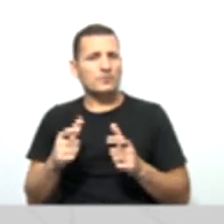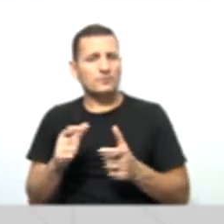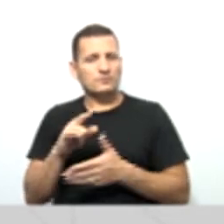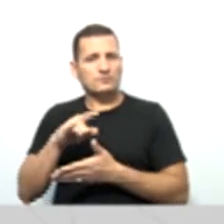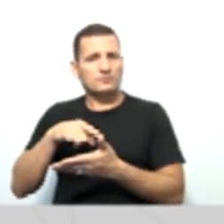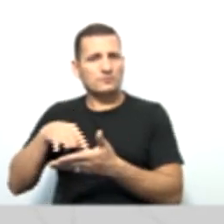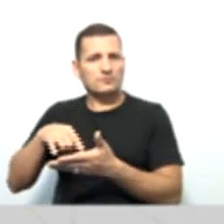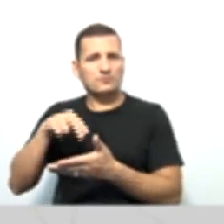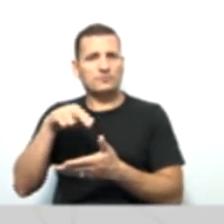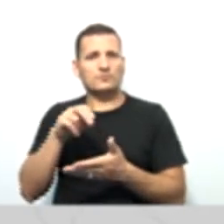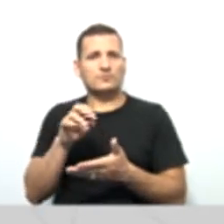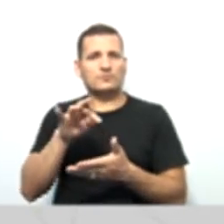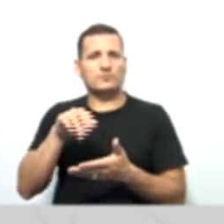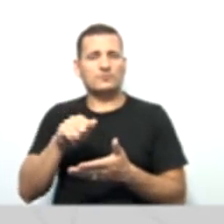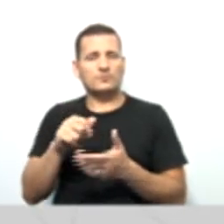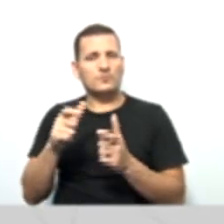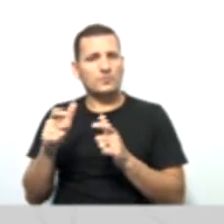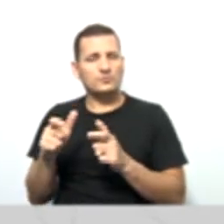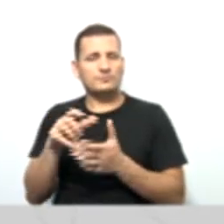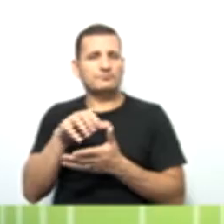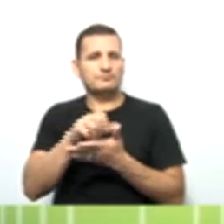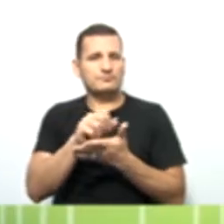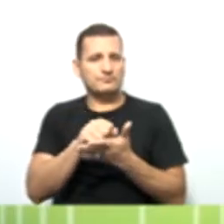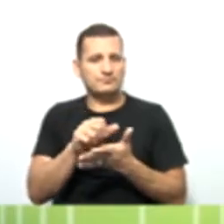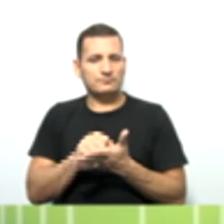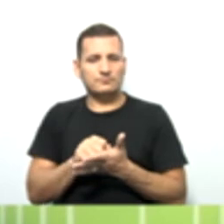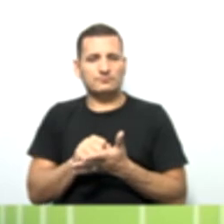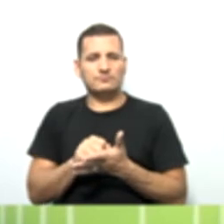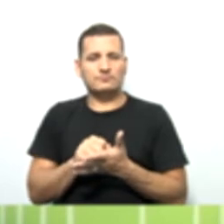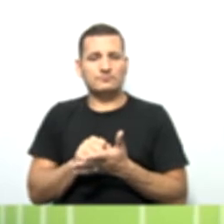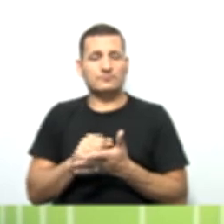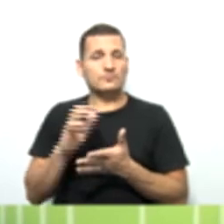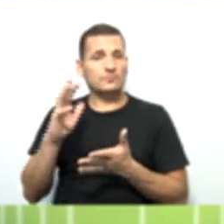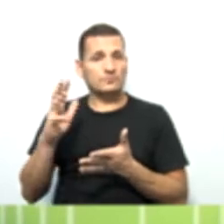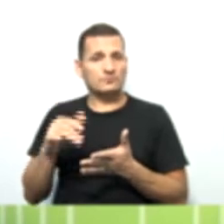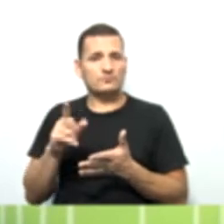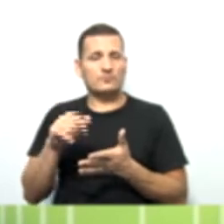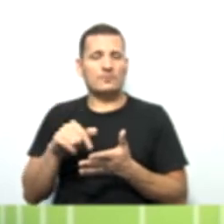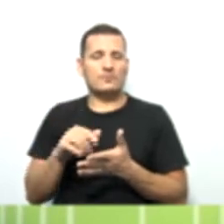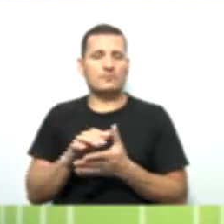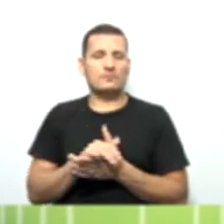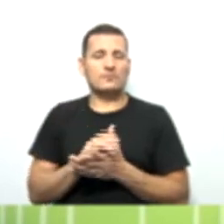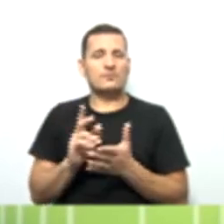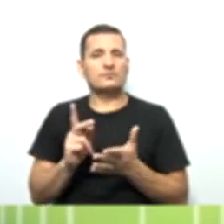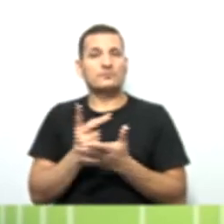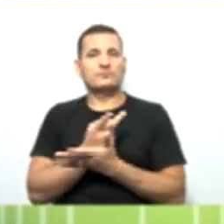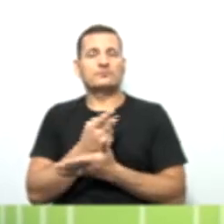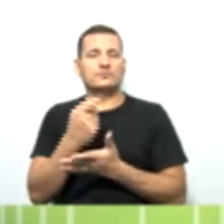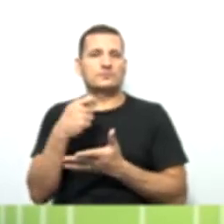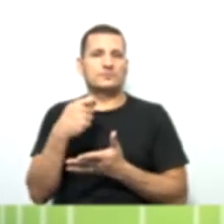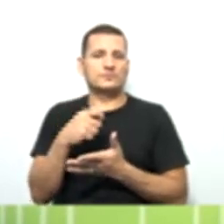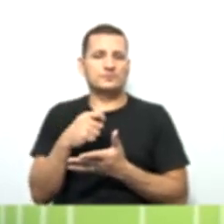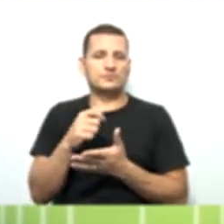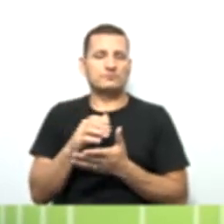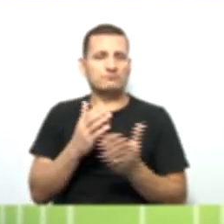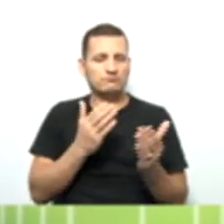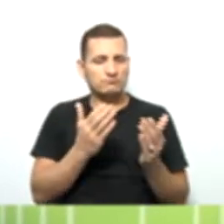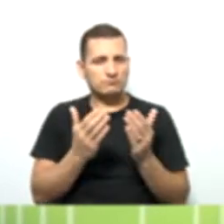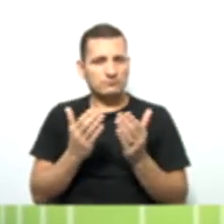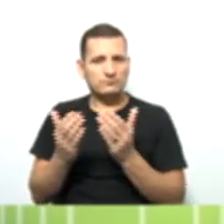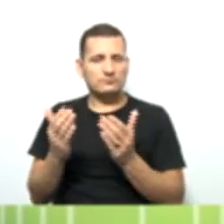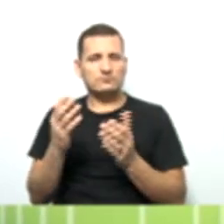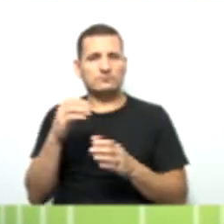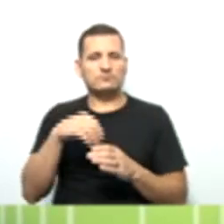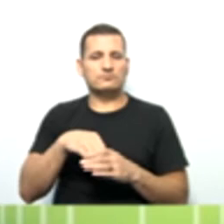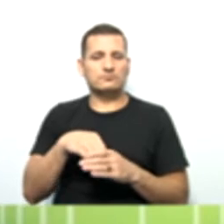onde estão todos os registros, então, tudo isso são fatos que devem ser apurados e comprovados